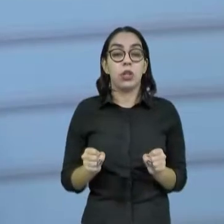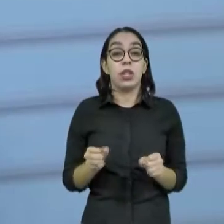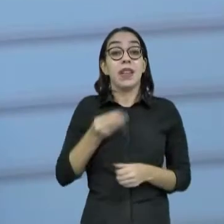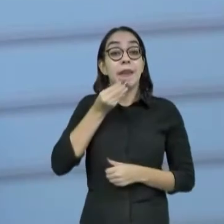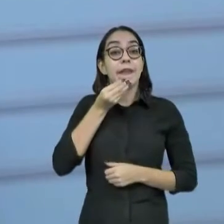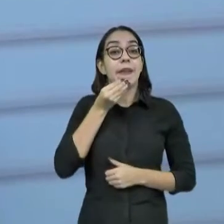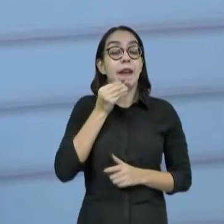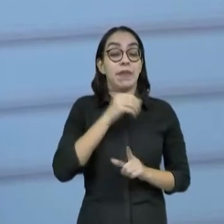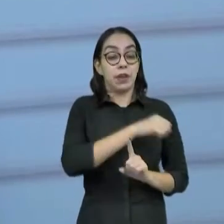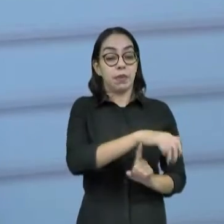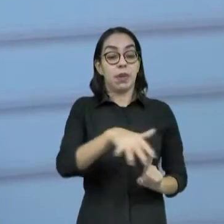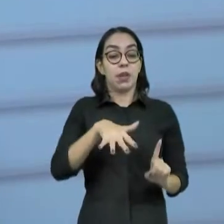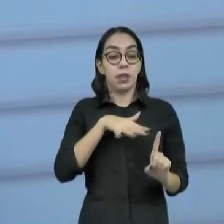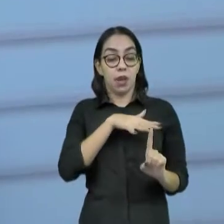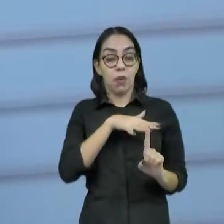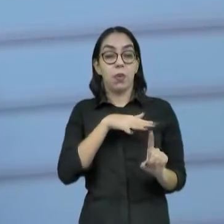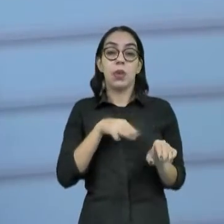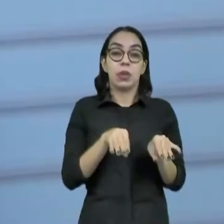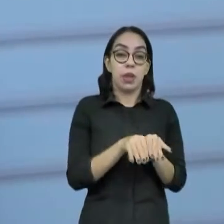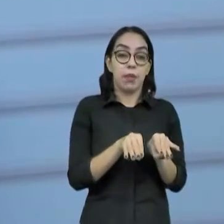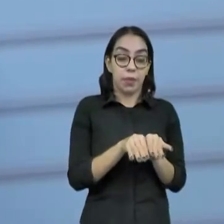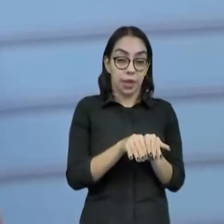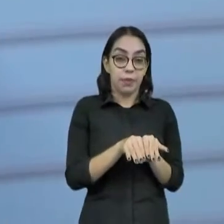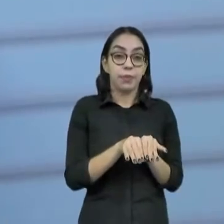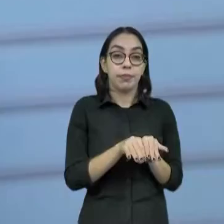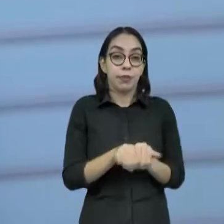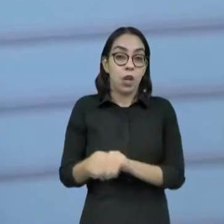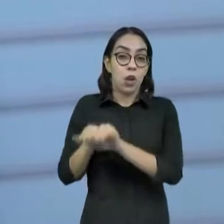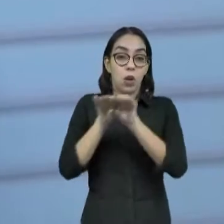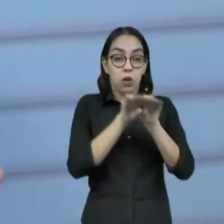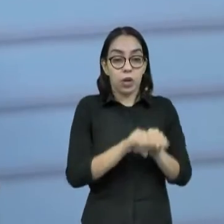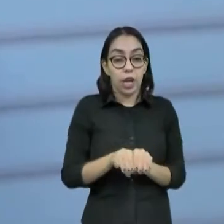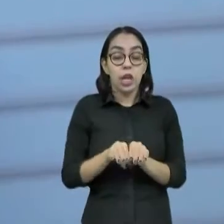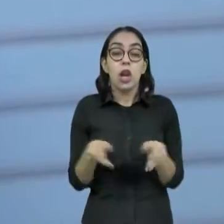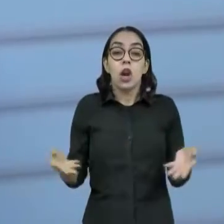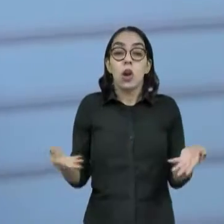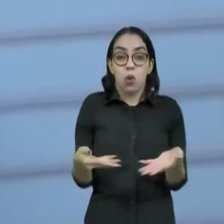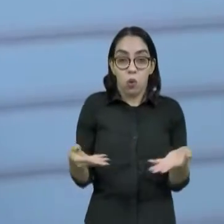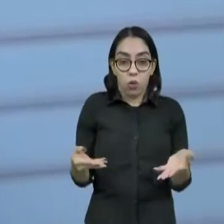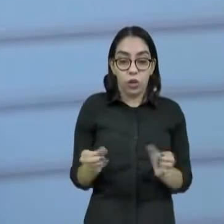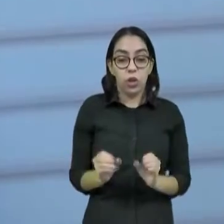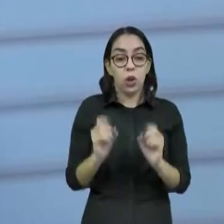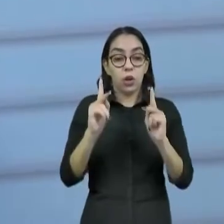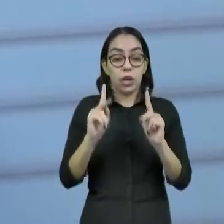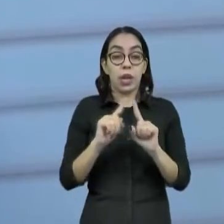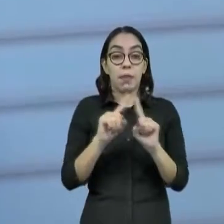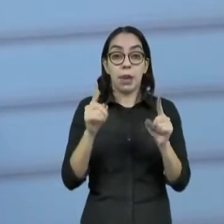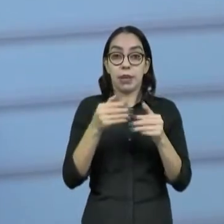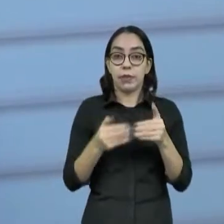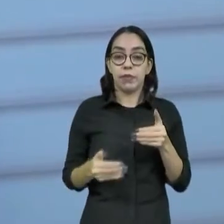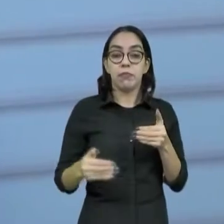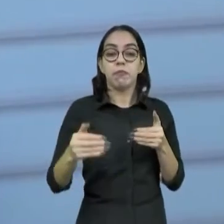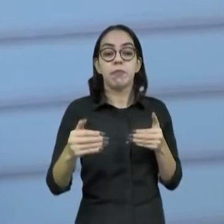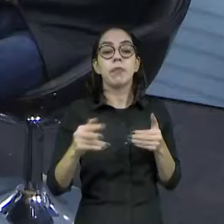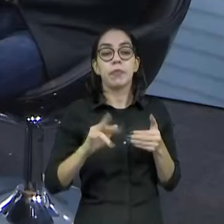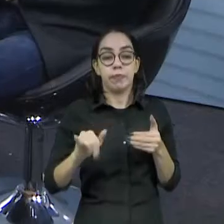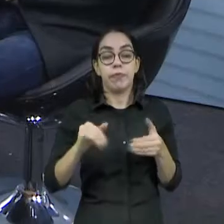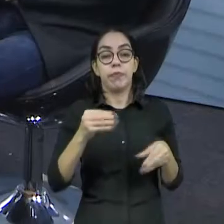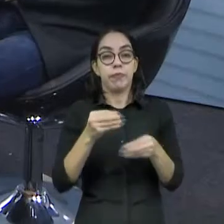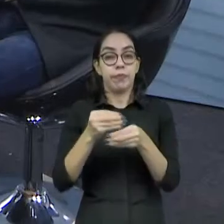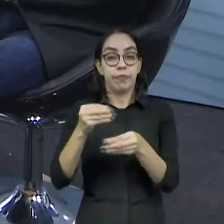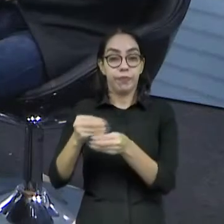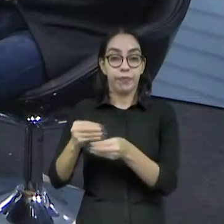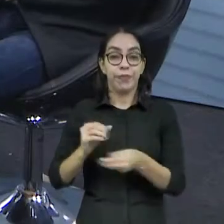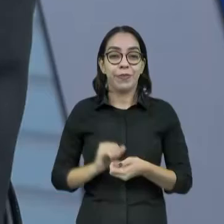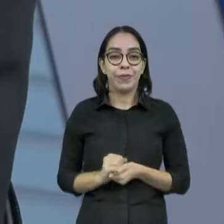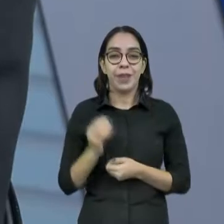nossas prioridades. Então, é o que nós somos hoje, mas não significa dizer que nós vamos focar e trabalhar apenas o social. Certo. Muito bem. Estou aqui com